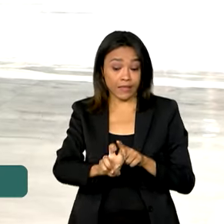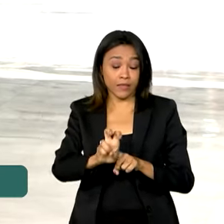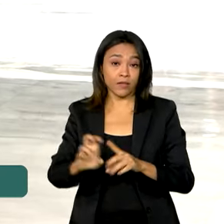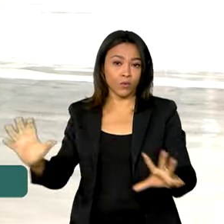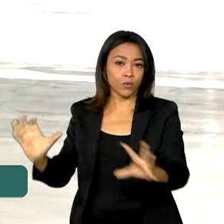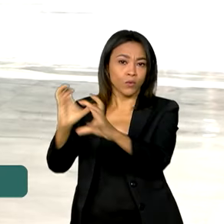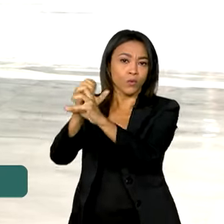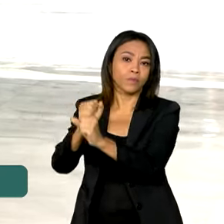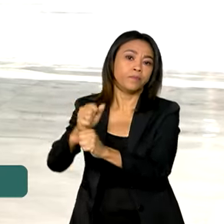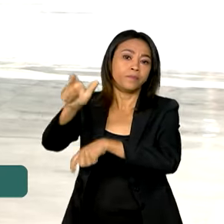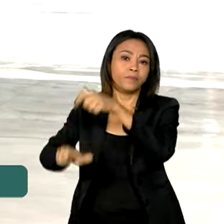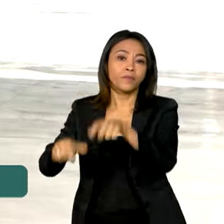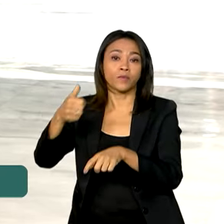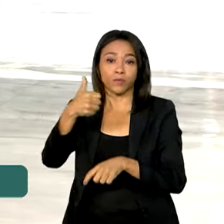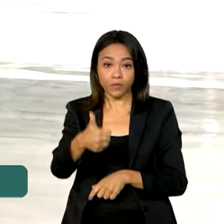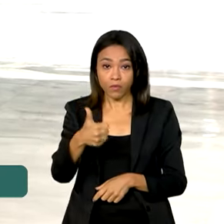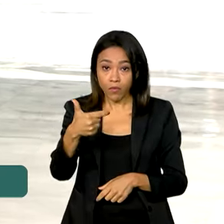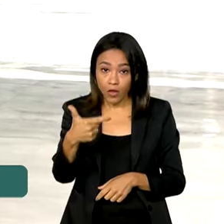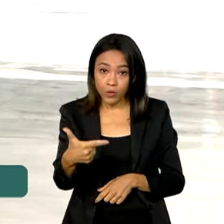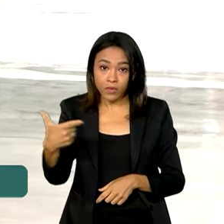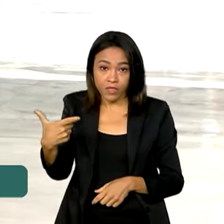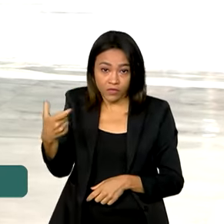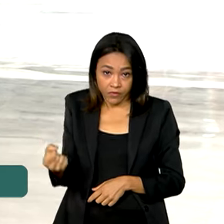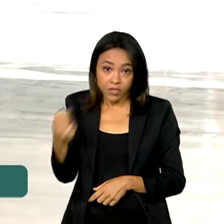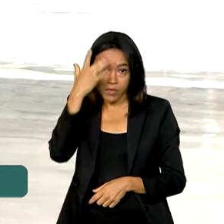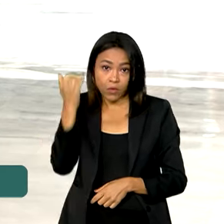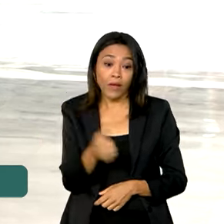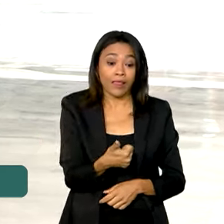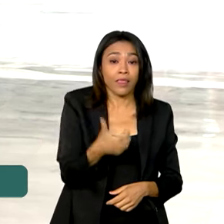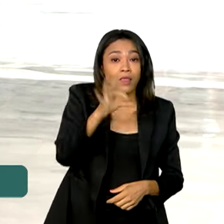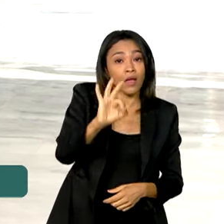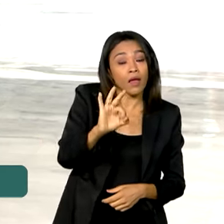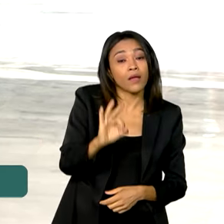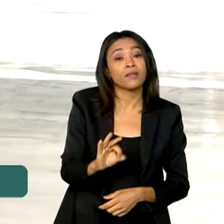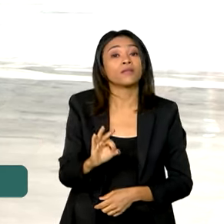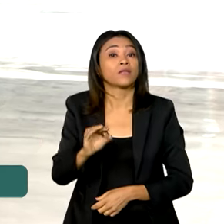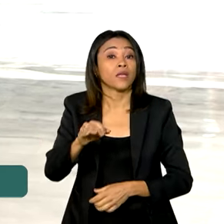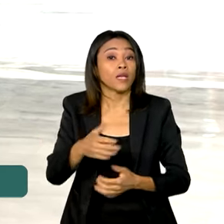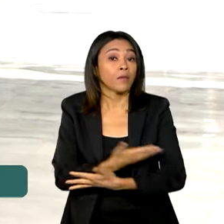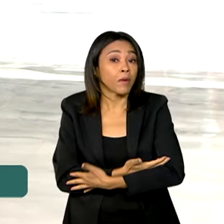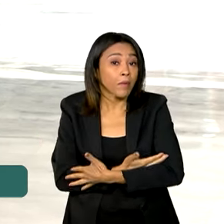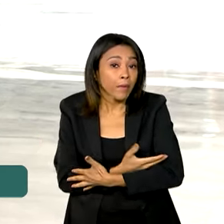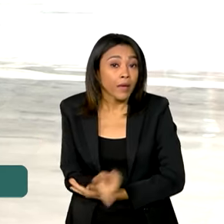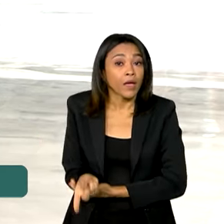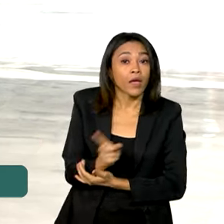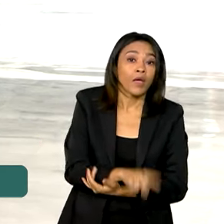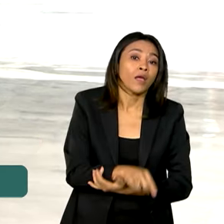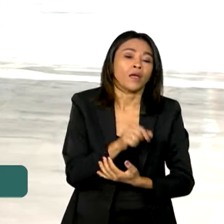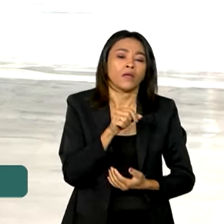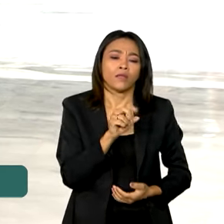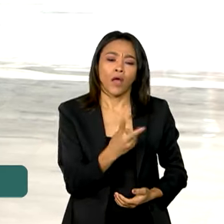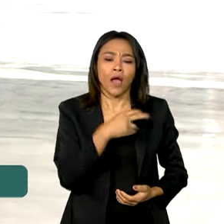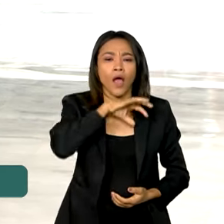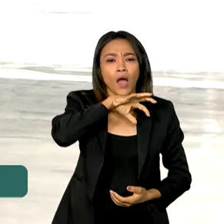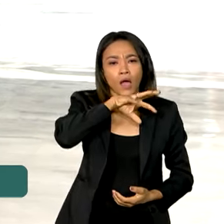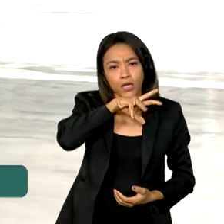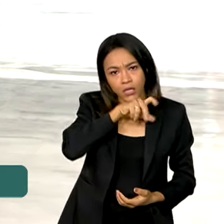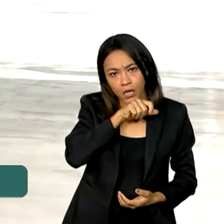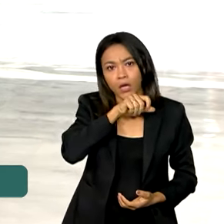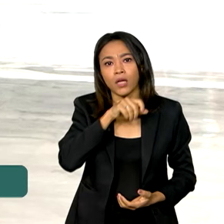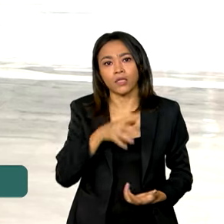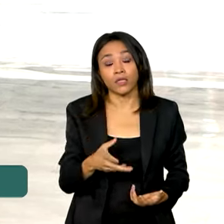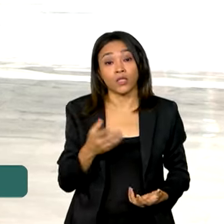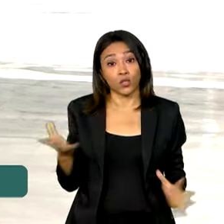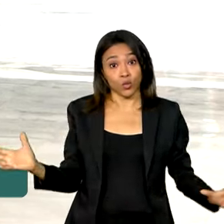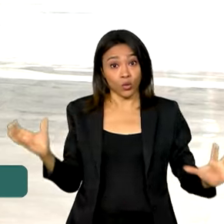pessoas. Nesse voo estavam 10 crianças de colo e 2 animais de estimação. Ao todo, o